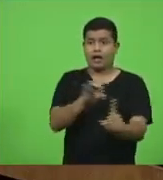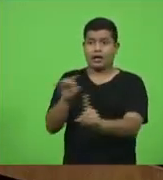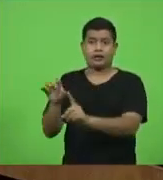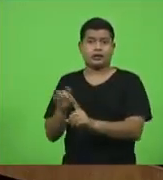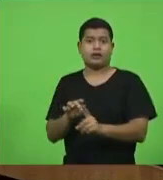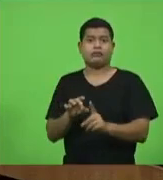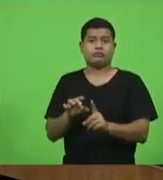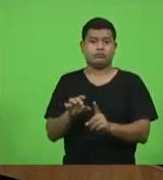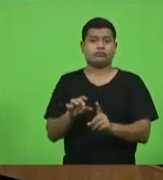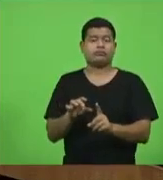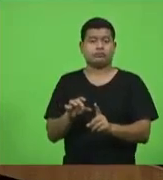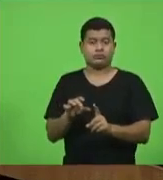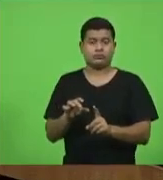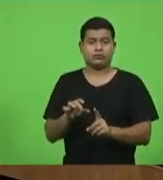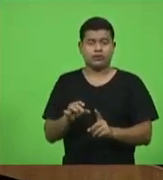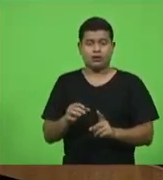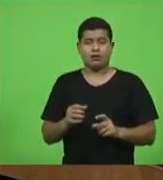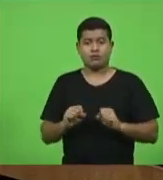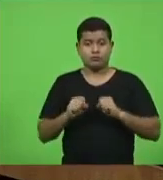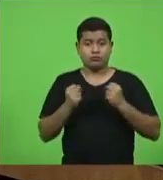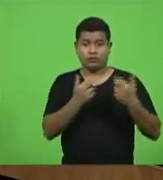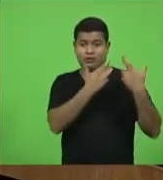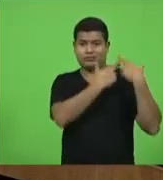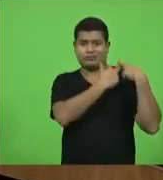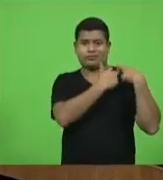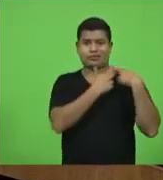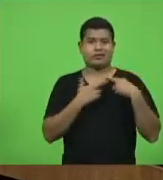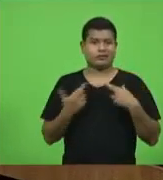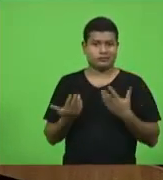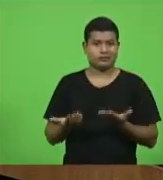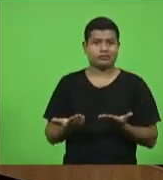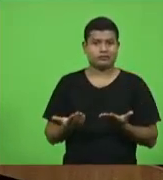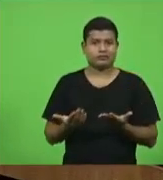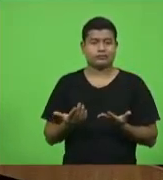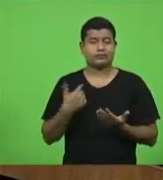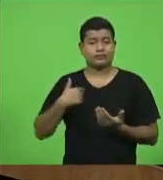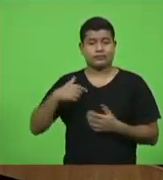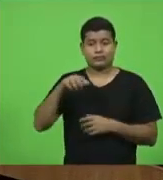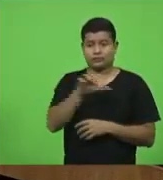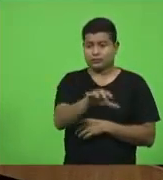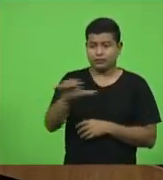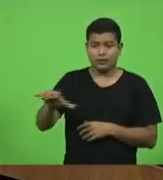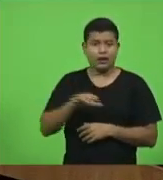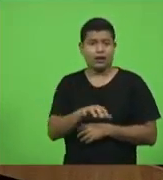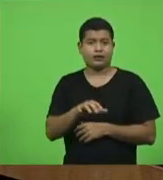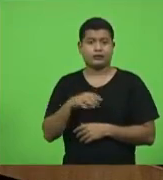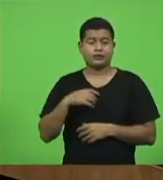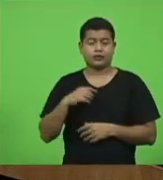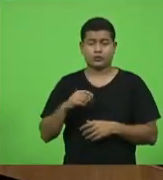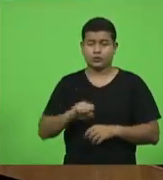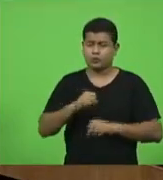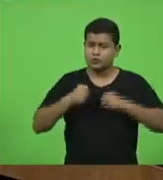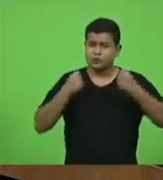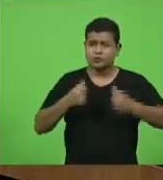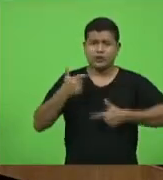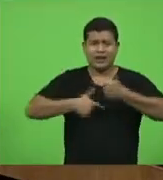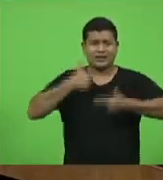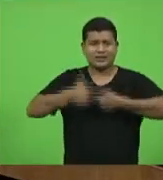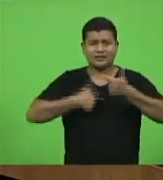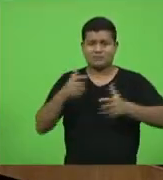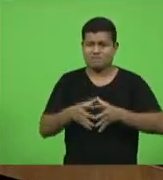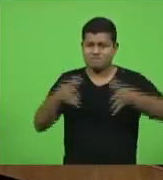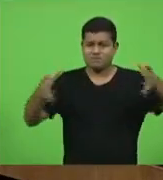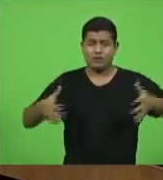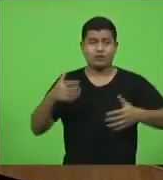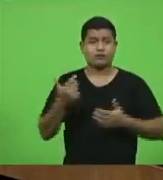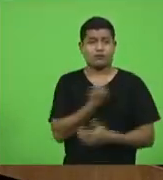da sua esfera nós temos feito um grande trabalho governo federal essa semana o